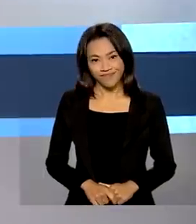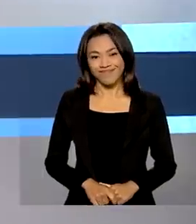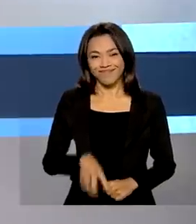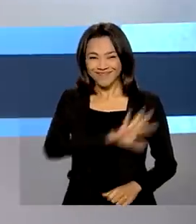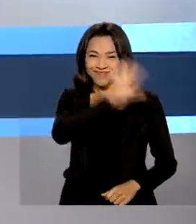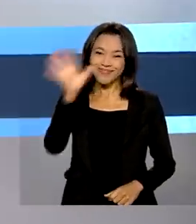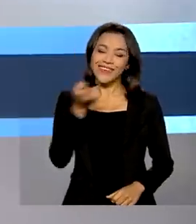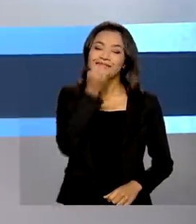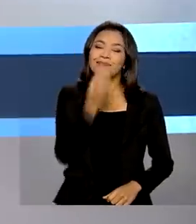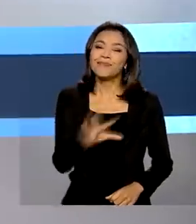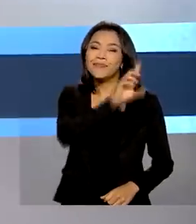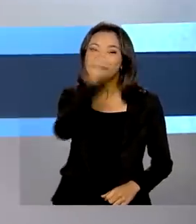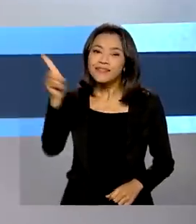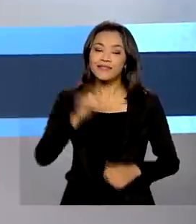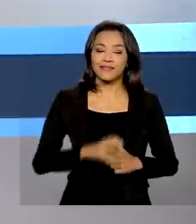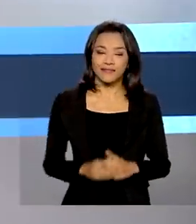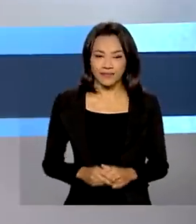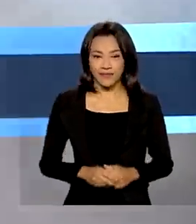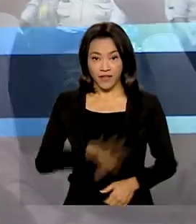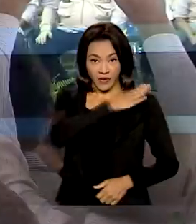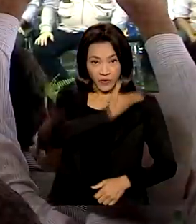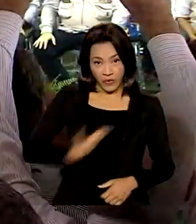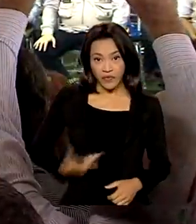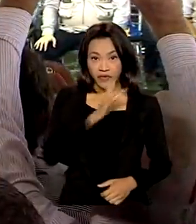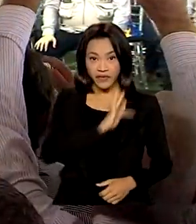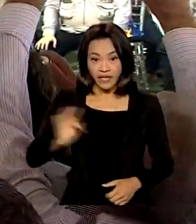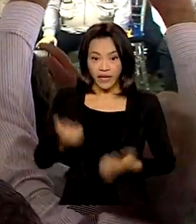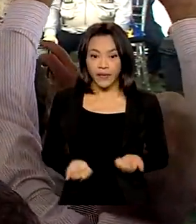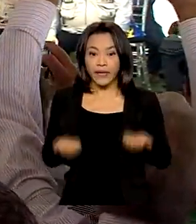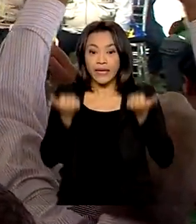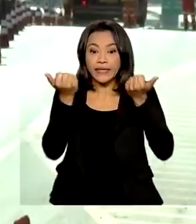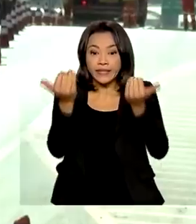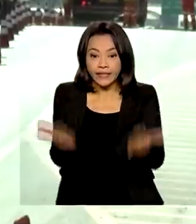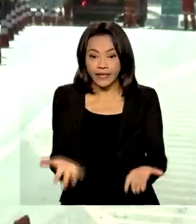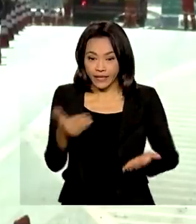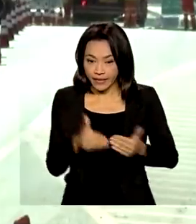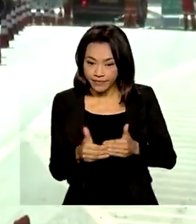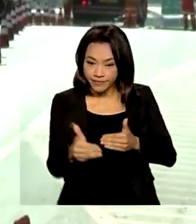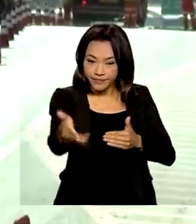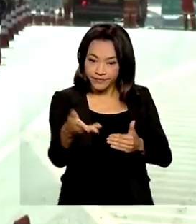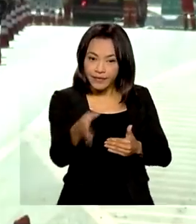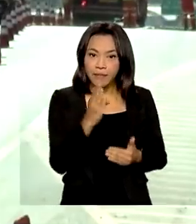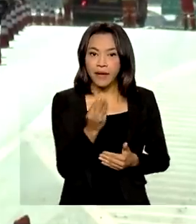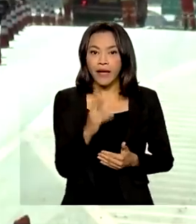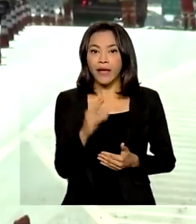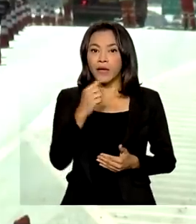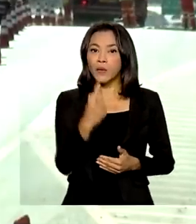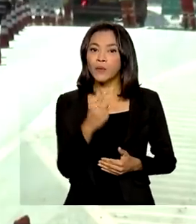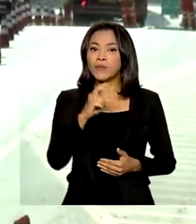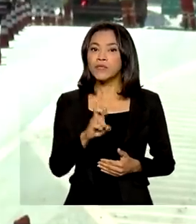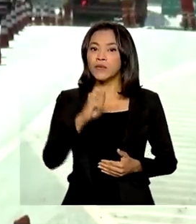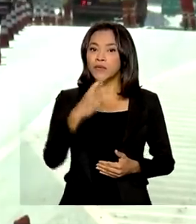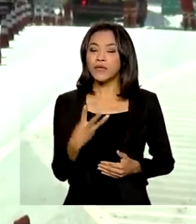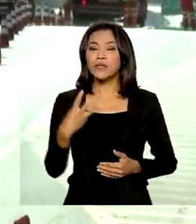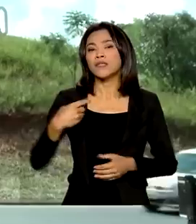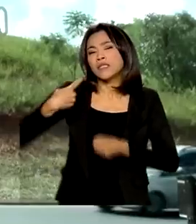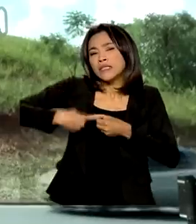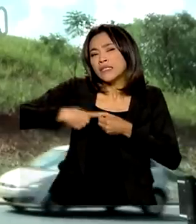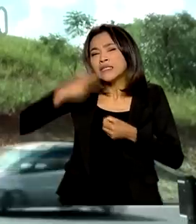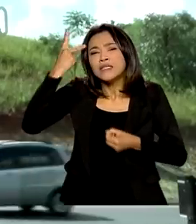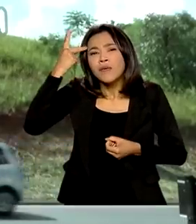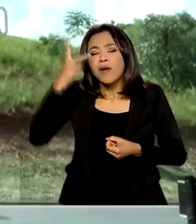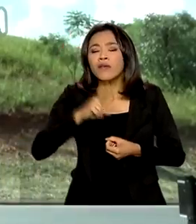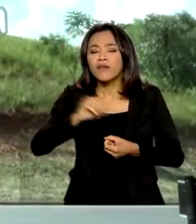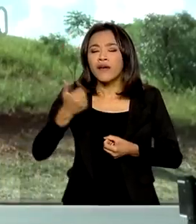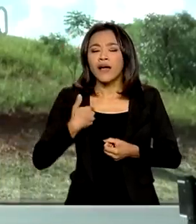Olá, bom dia! Governo Federal entrega a travessia urbana na BR-153 no interior de São Paulo, que vai